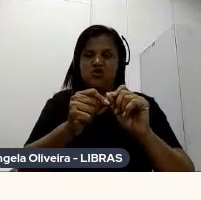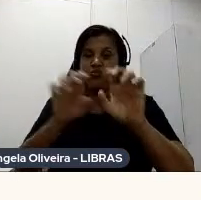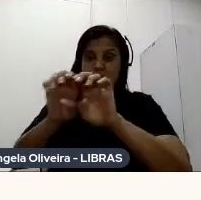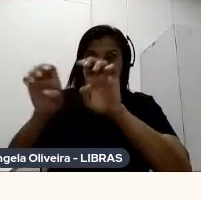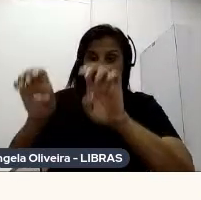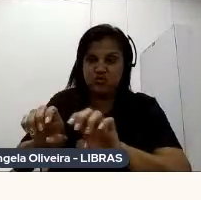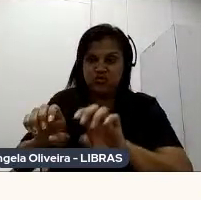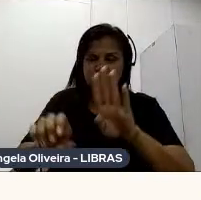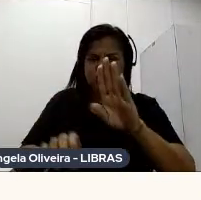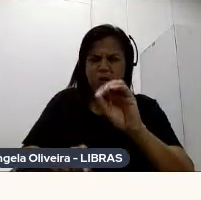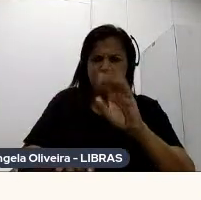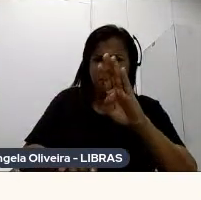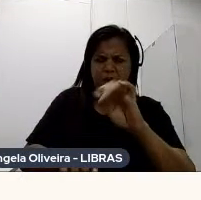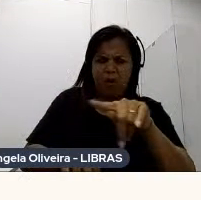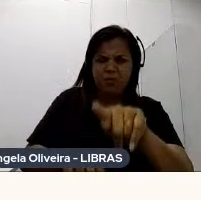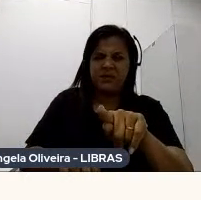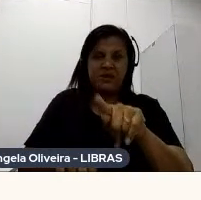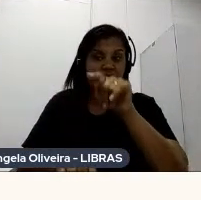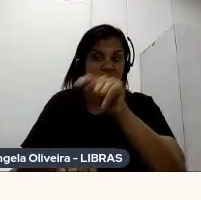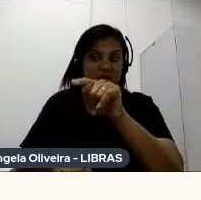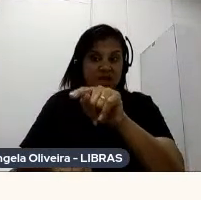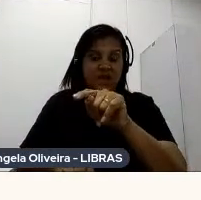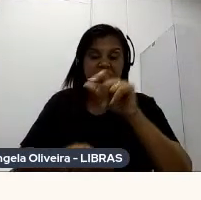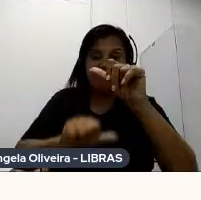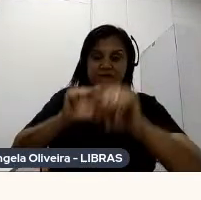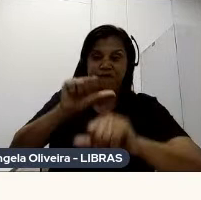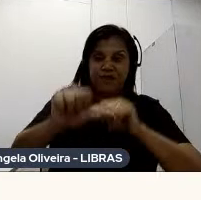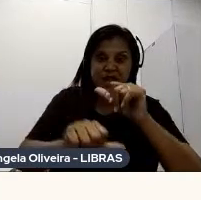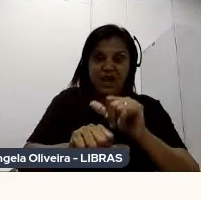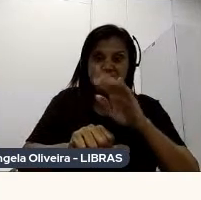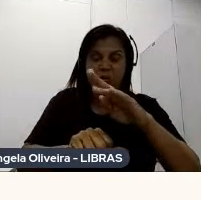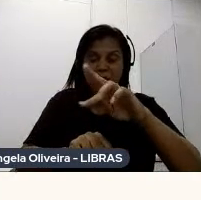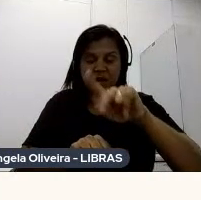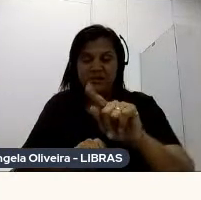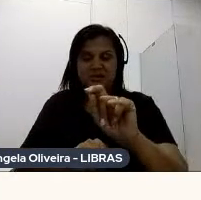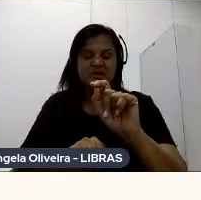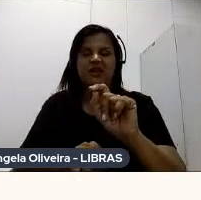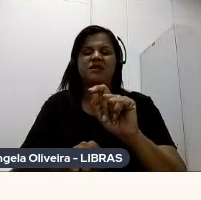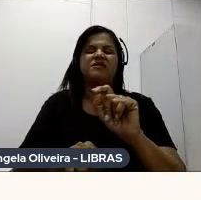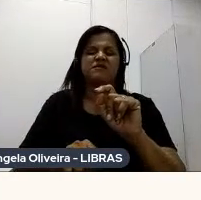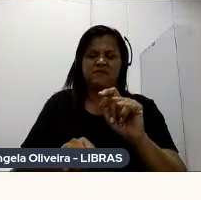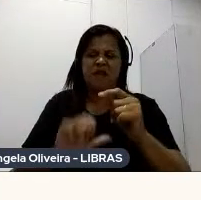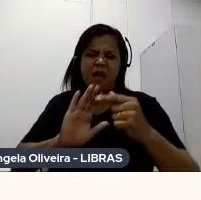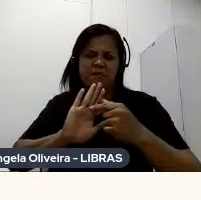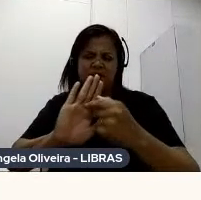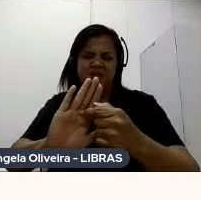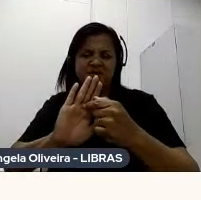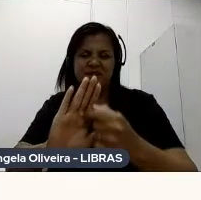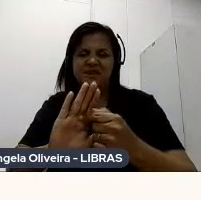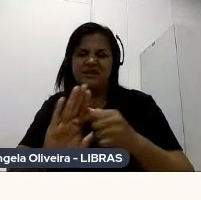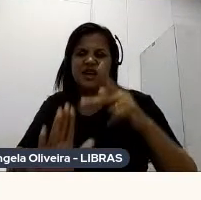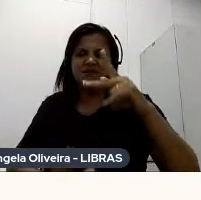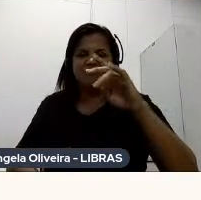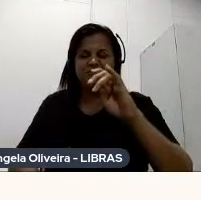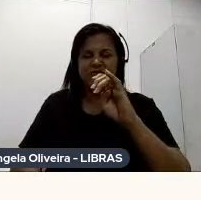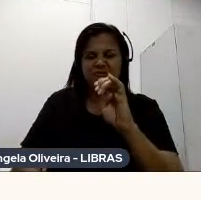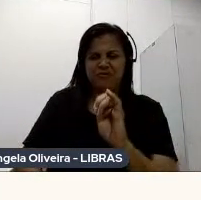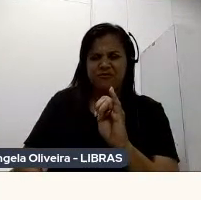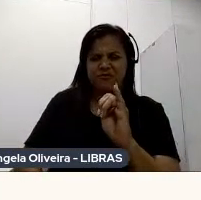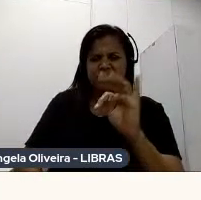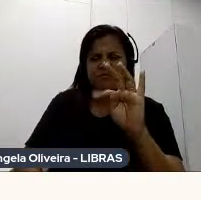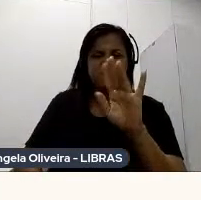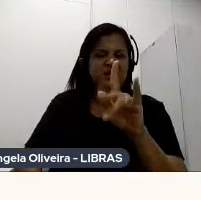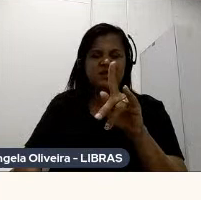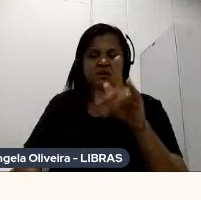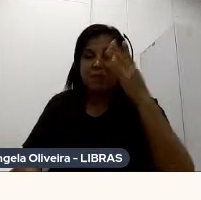Não essa aqui Que acabou virando personagem E eu ia ler Num pitchings Eu apresentava O pitchings Para quem não sabe É quando a gente